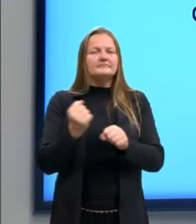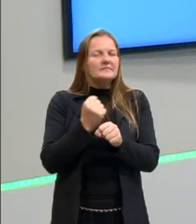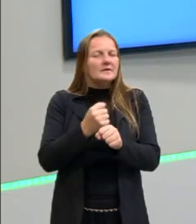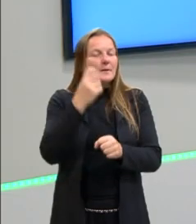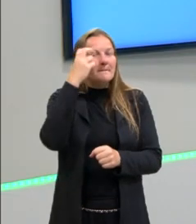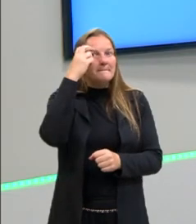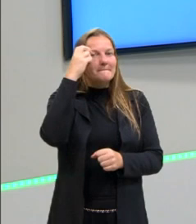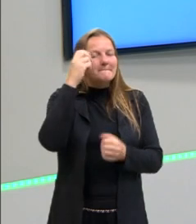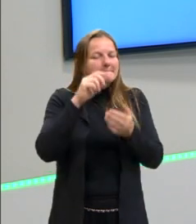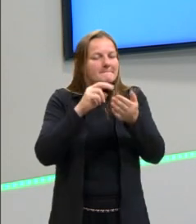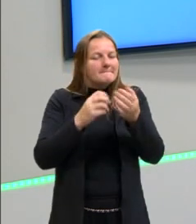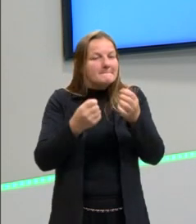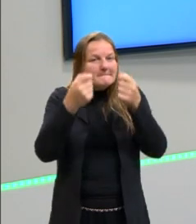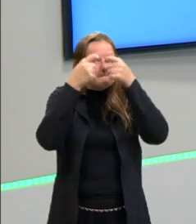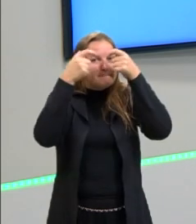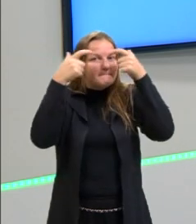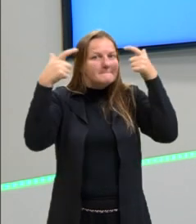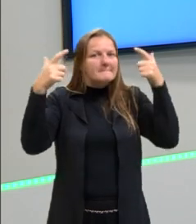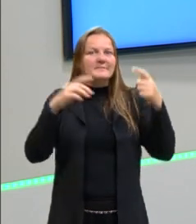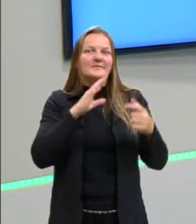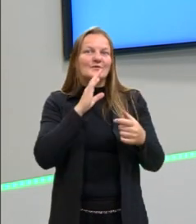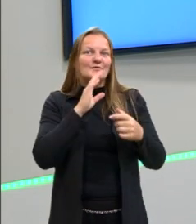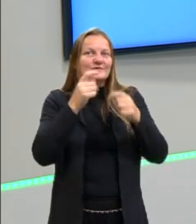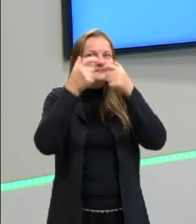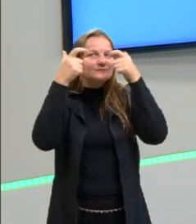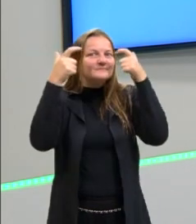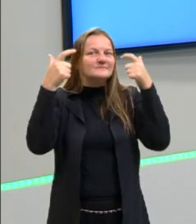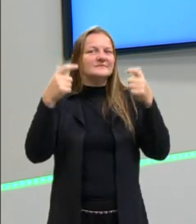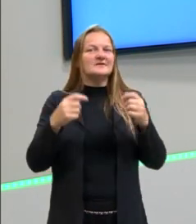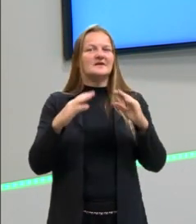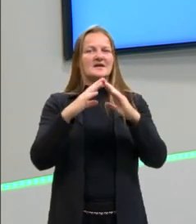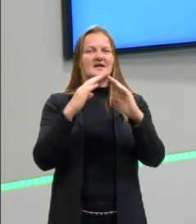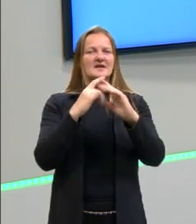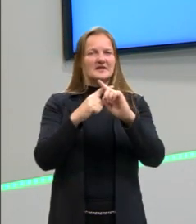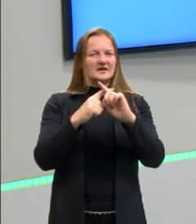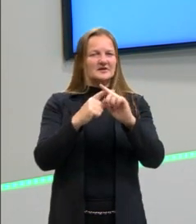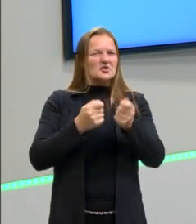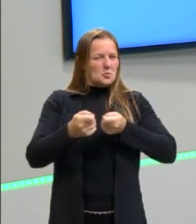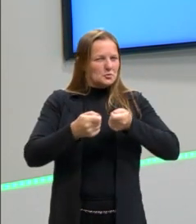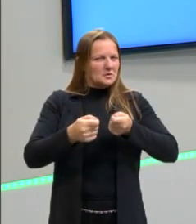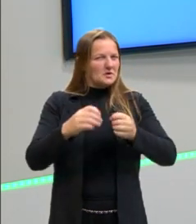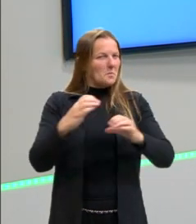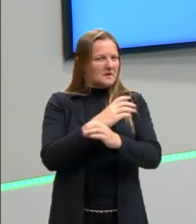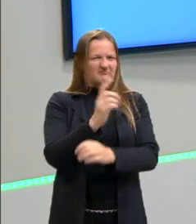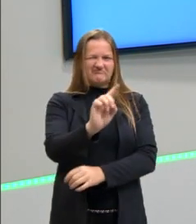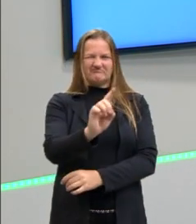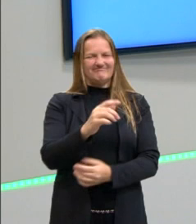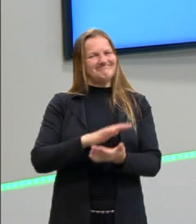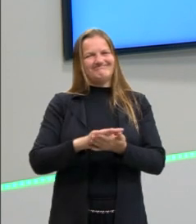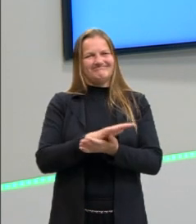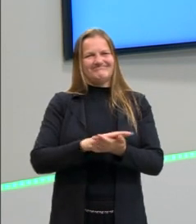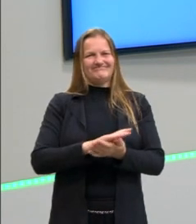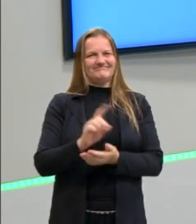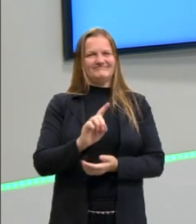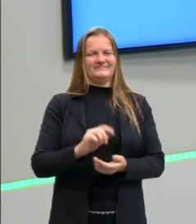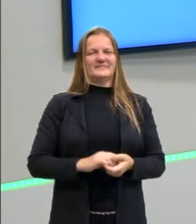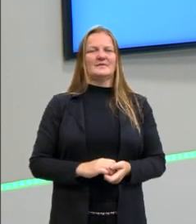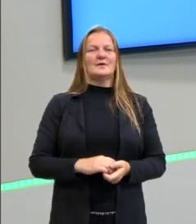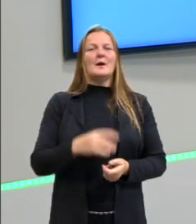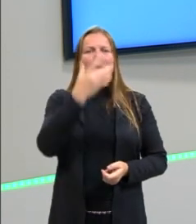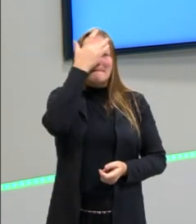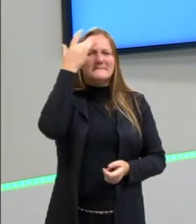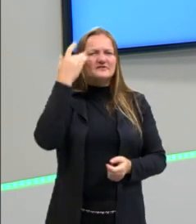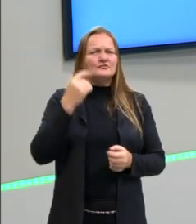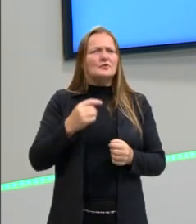conhecimento. A gente não pode achar que a Igreja conseguiu esse domínio completo sobre a mentalidade das pessoas. As pessoas